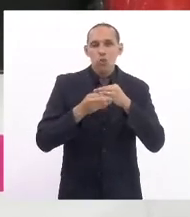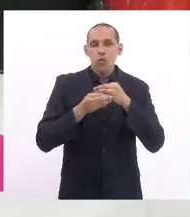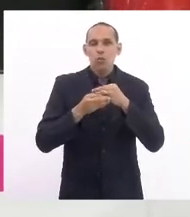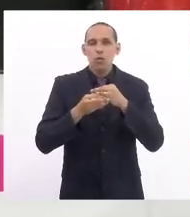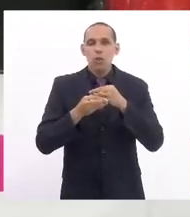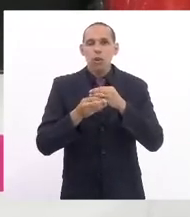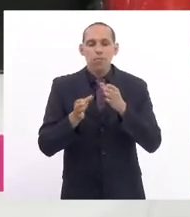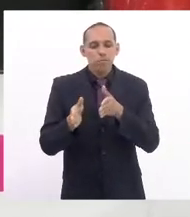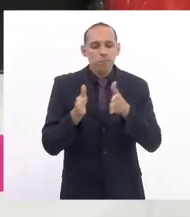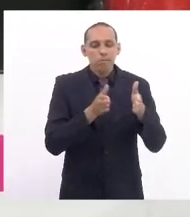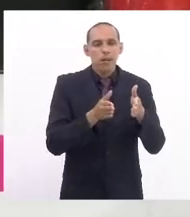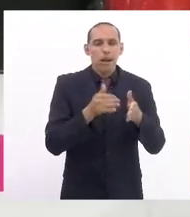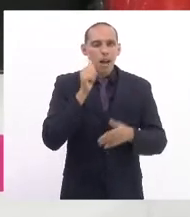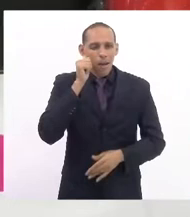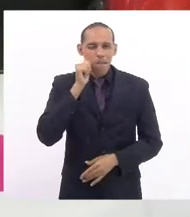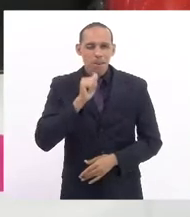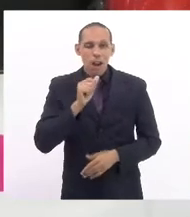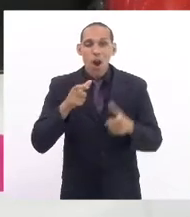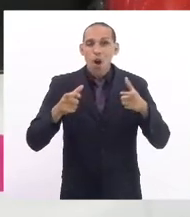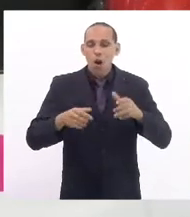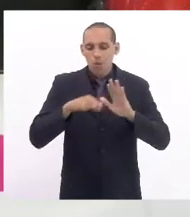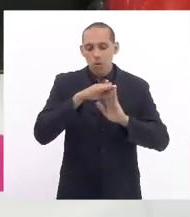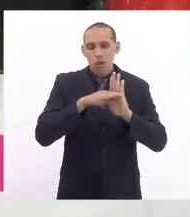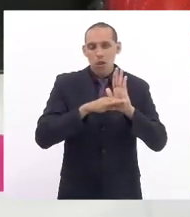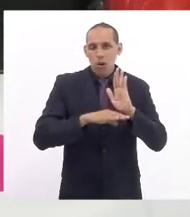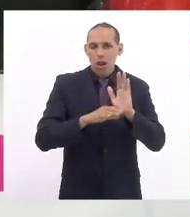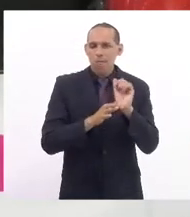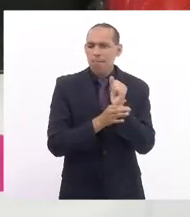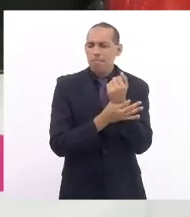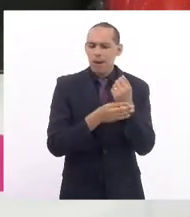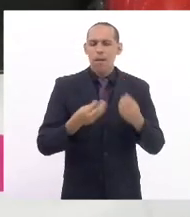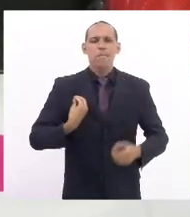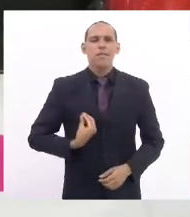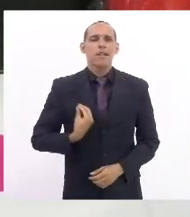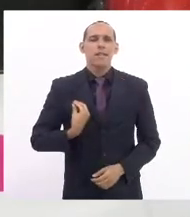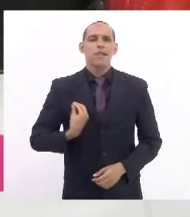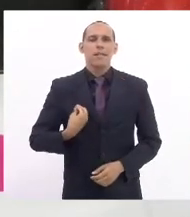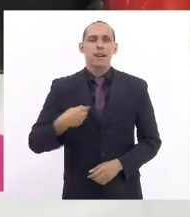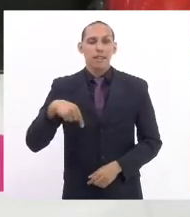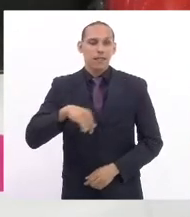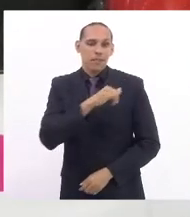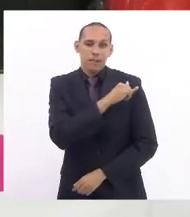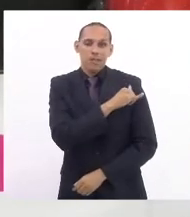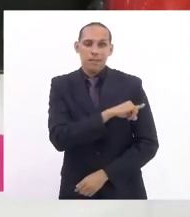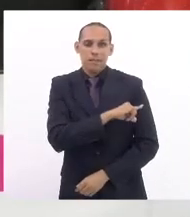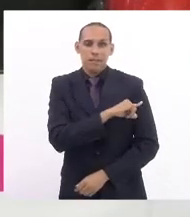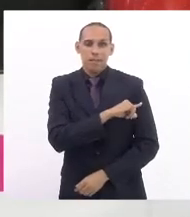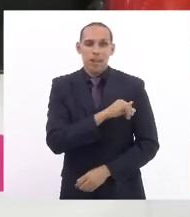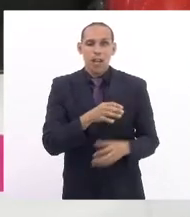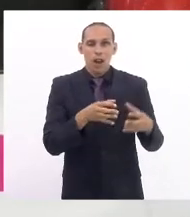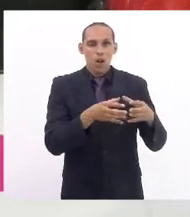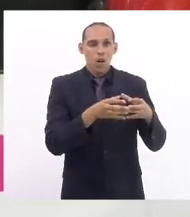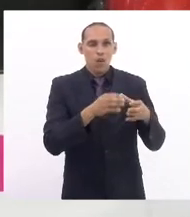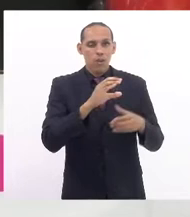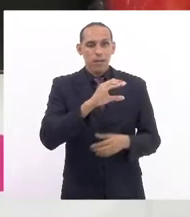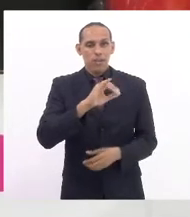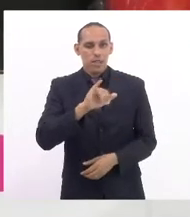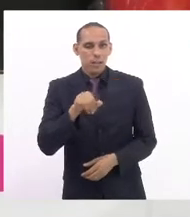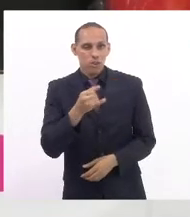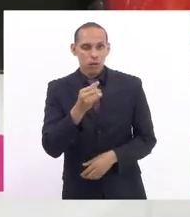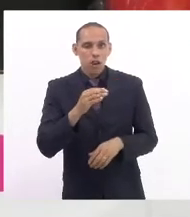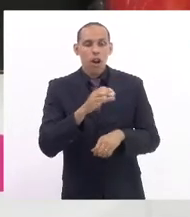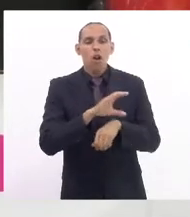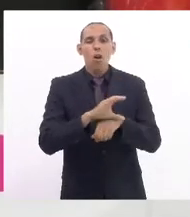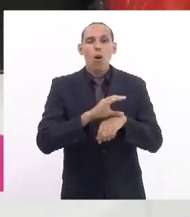feminino no programa Segurança Presente no âmbito do Estado do Rio de Janeiro. Pareceres da Comissão de Constituição e Justiça pela Constitucionalidade